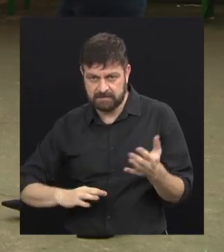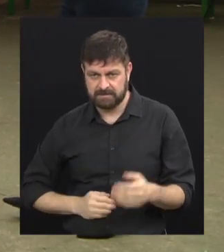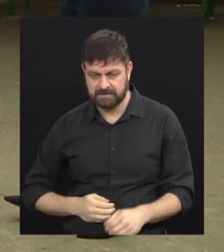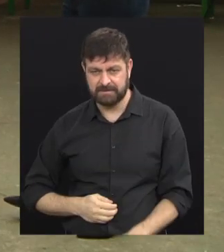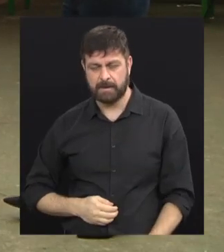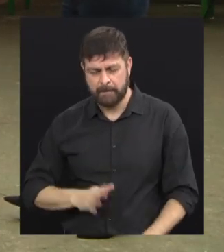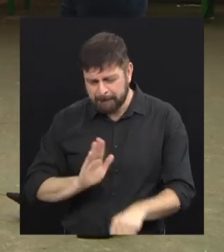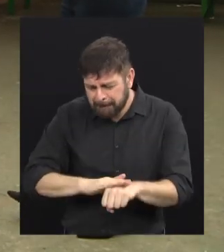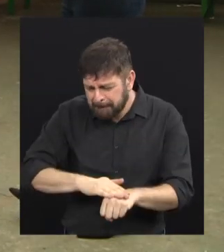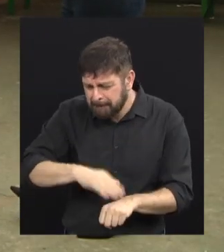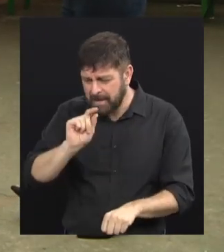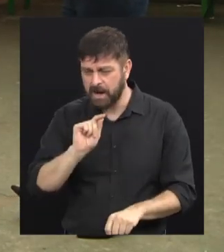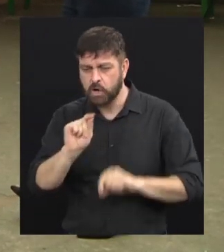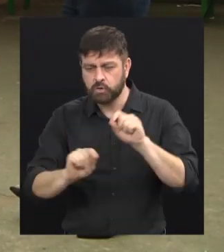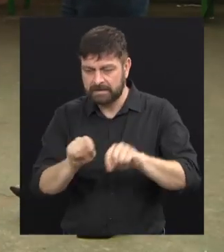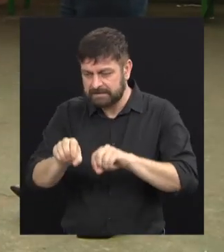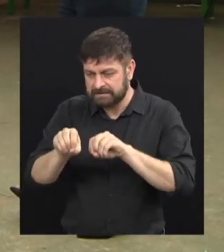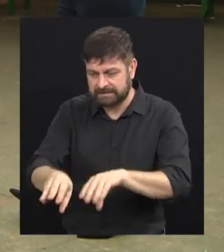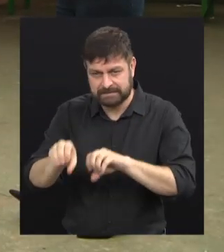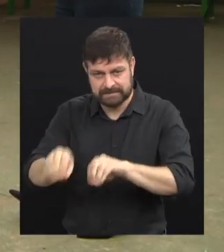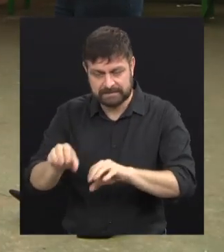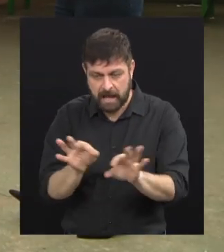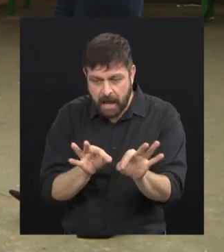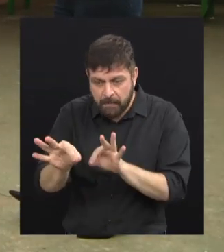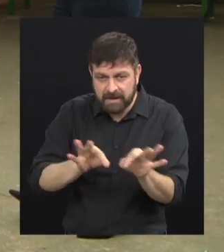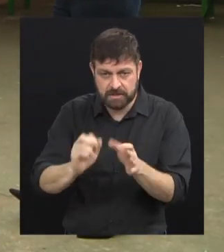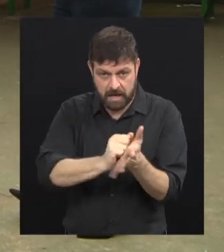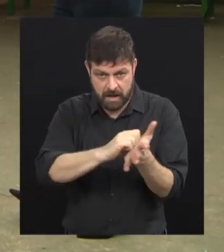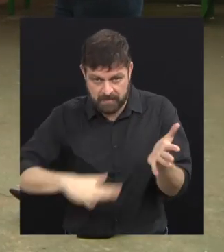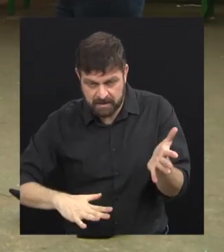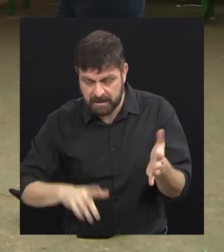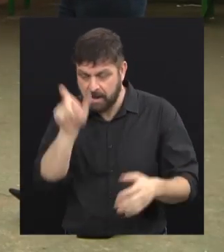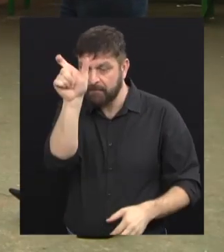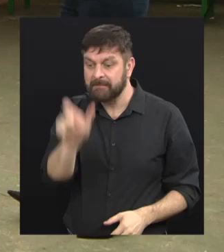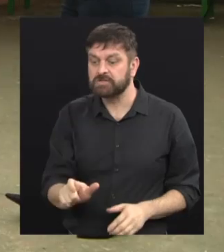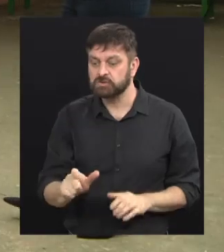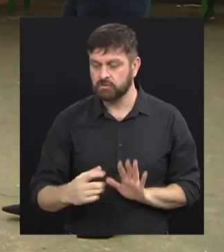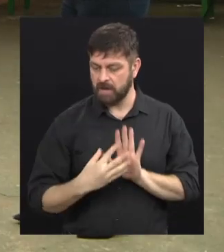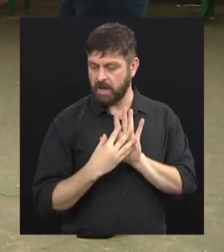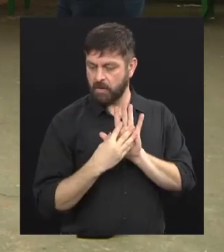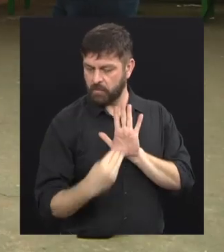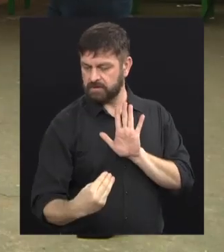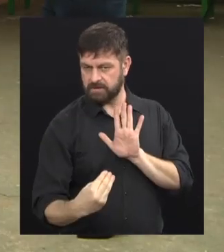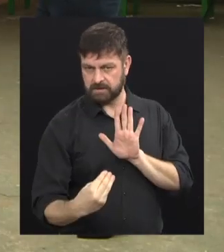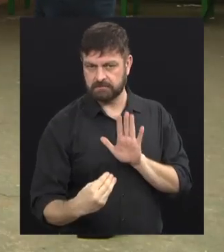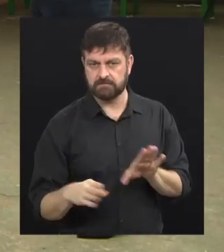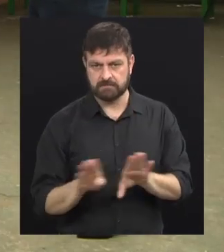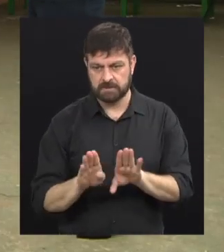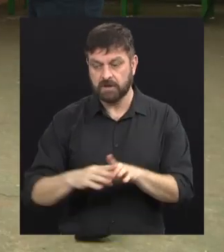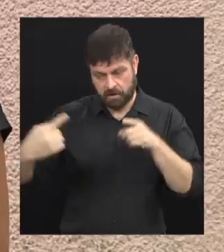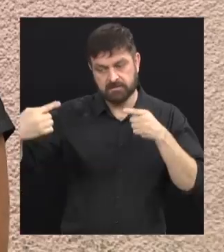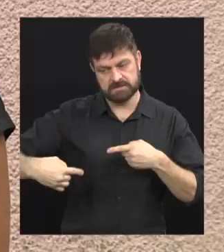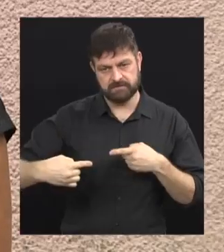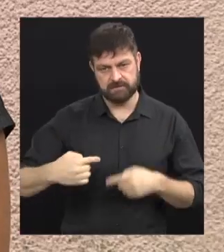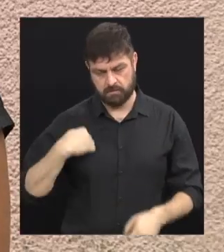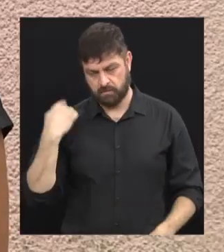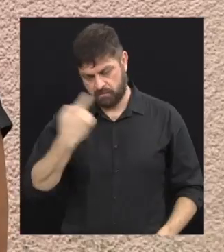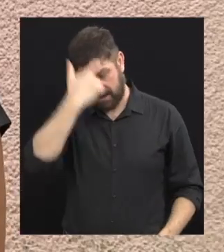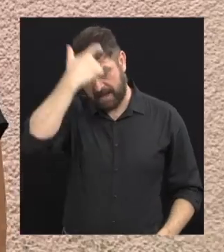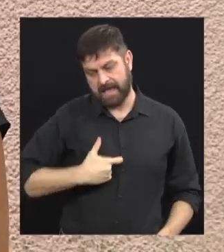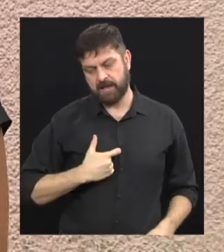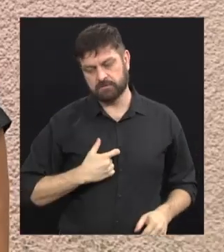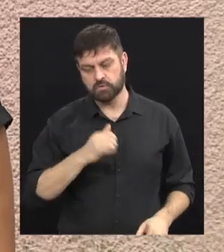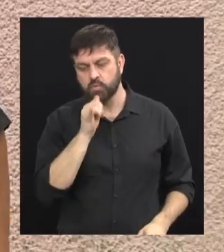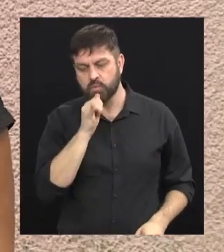ser um educador ou de que planejar uma atividade, é você ser o exemplo para essas crianças. Esse também é um desafio para vocês. Exatamente. Eu sou o exemplo.